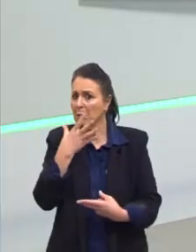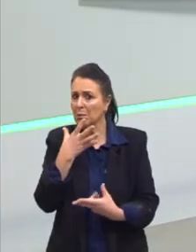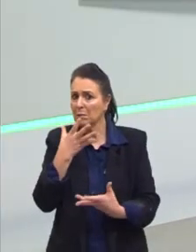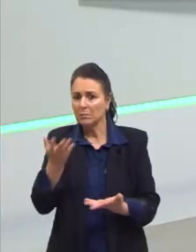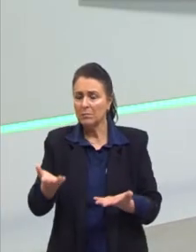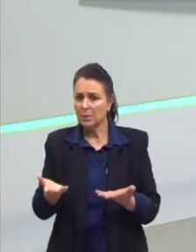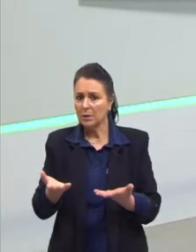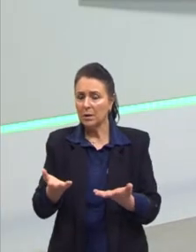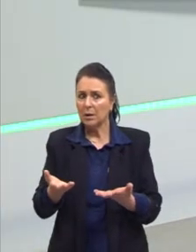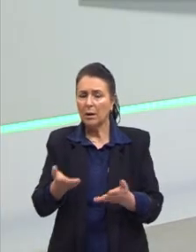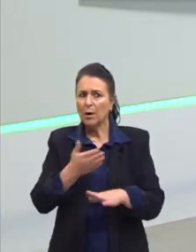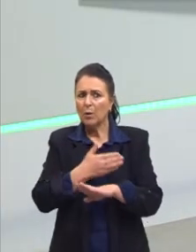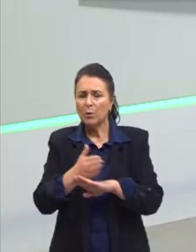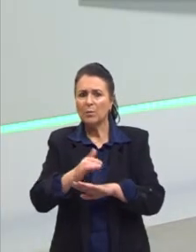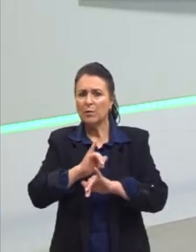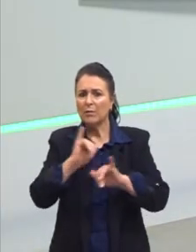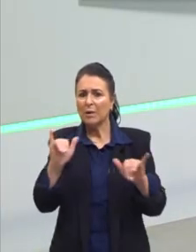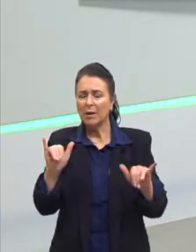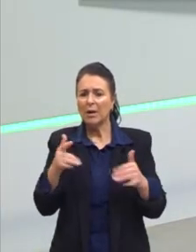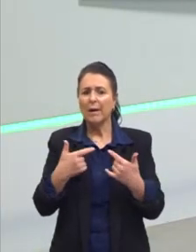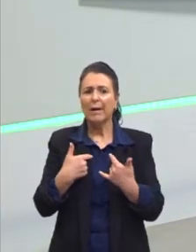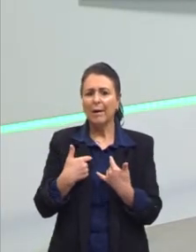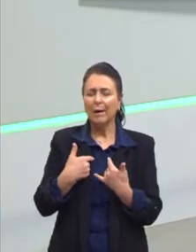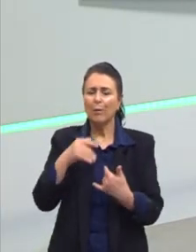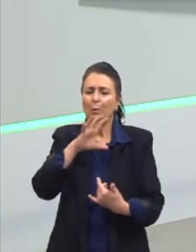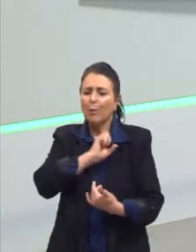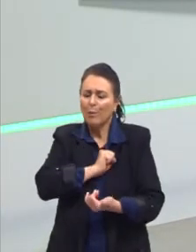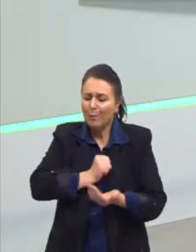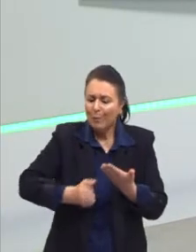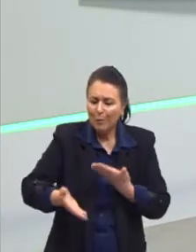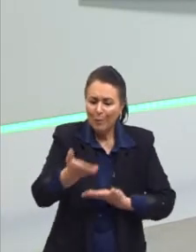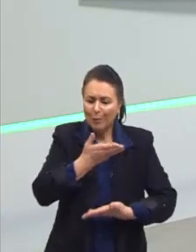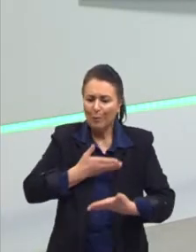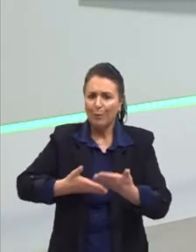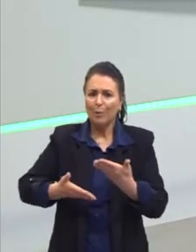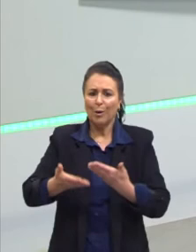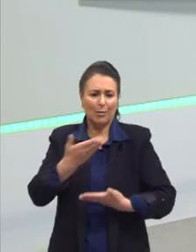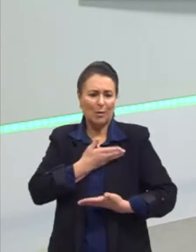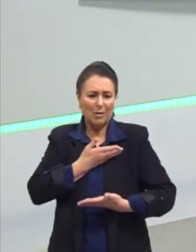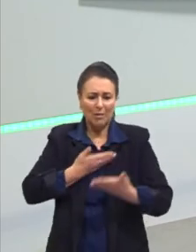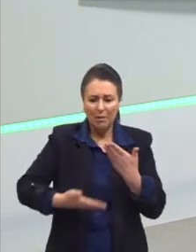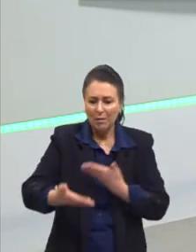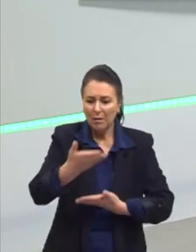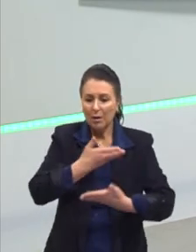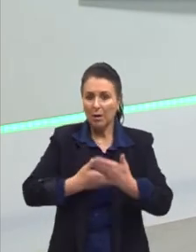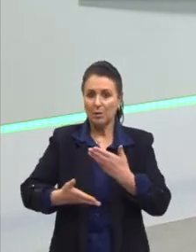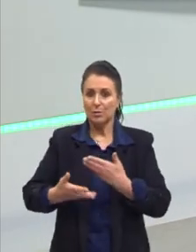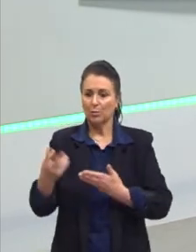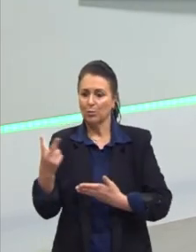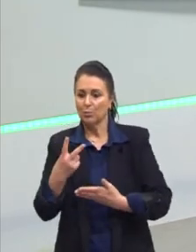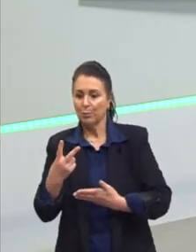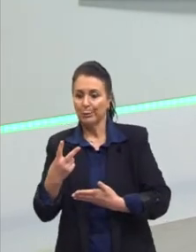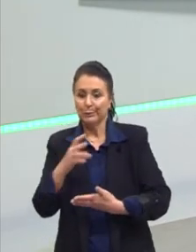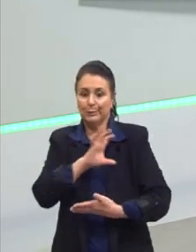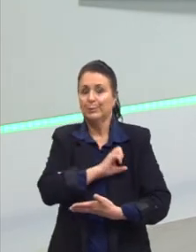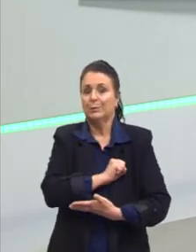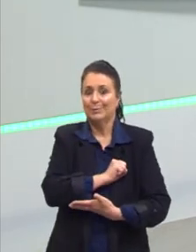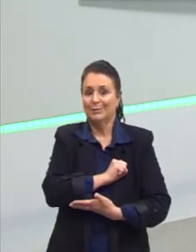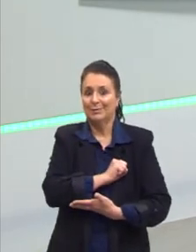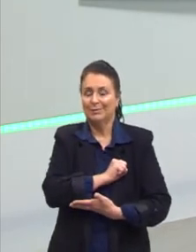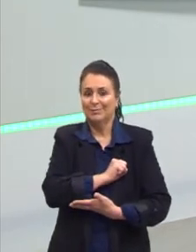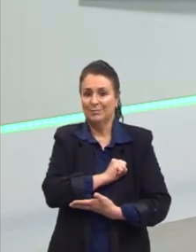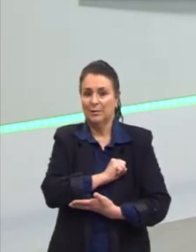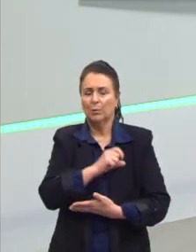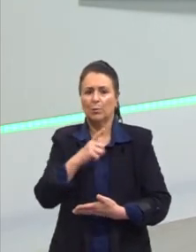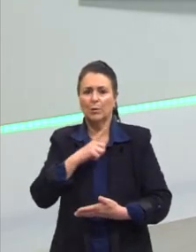a gente costuma dizer ah, é um amor mútuo, é uma amizade mútua, né? É quando ambos se amam, quando ambos sentem